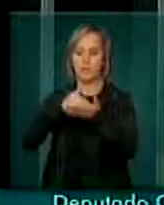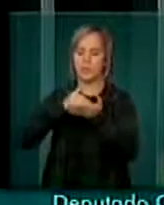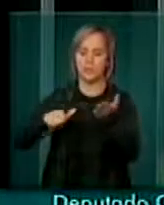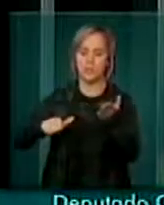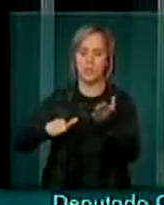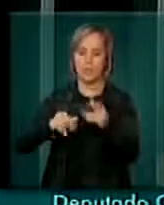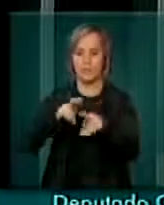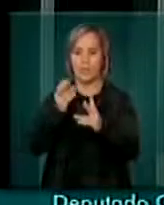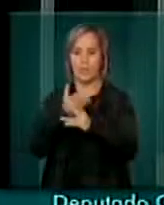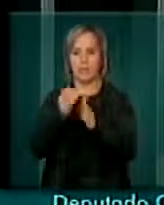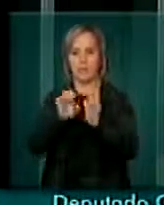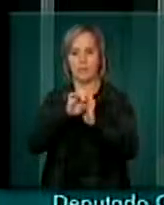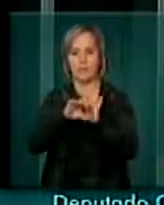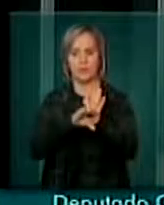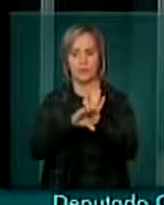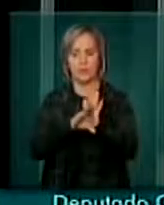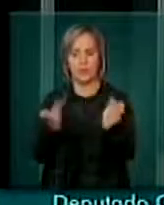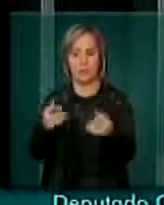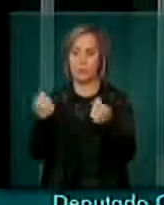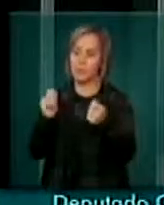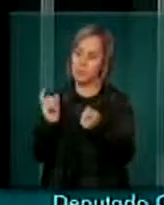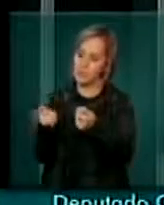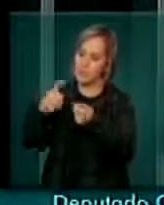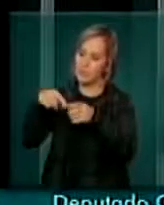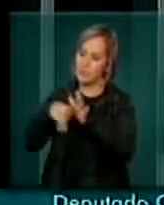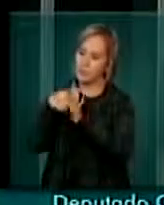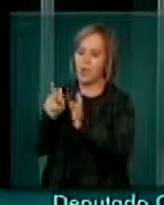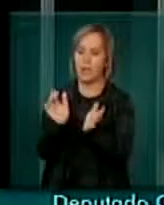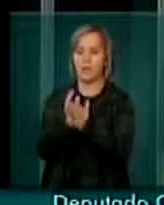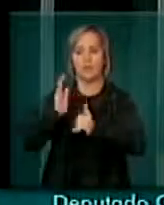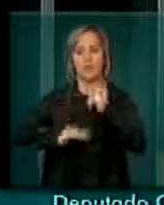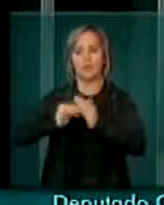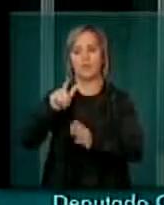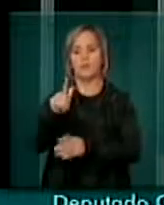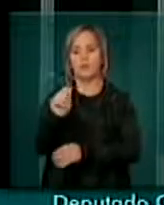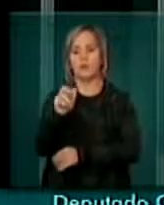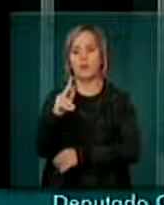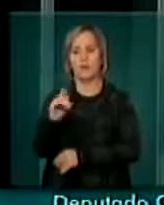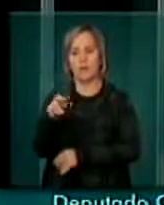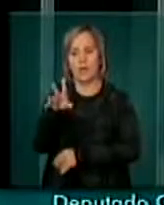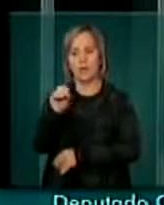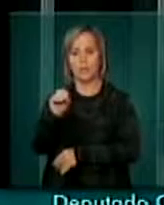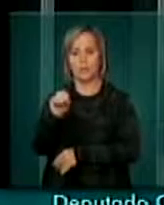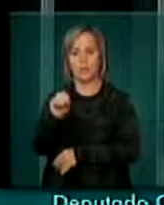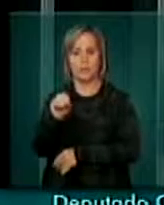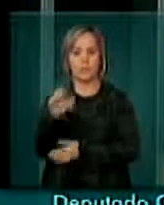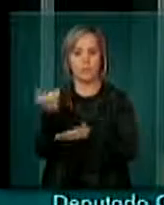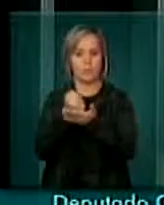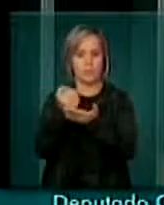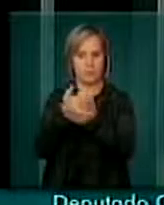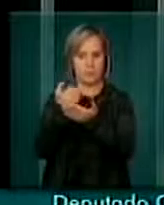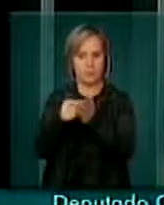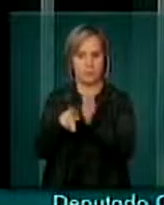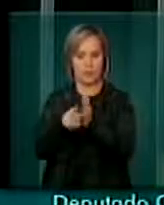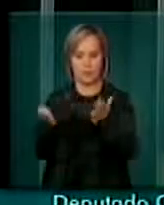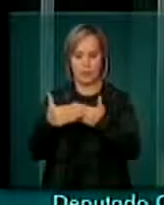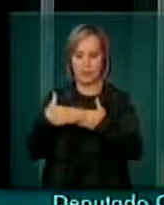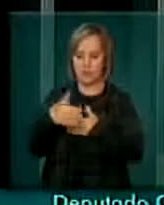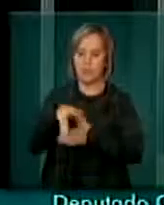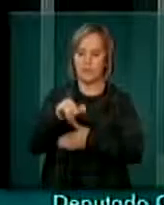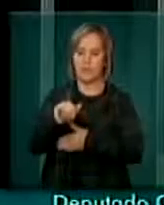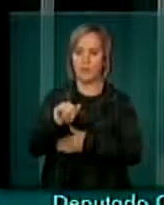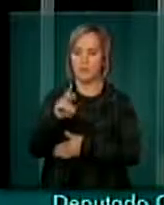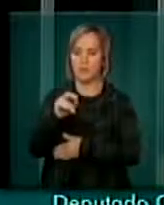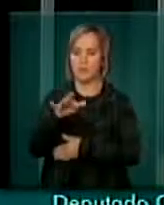emenda constitucional, e nós podemos redevolver esse benefício ao garimpeiro. Vamos estar, essa semana ainda, em Curionópolis, no